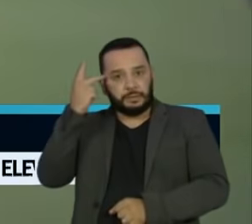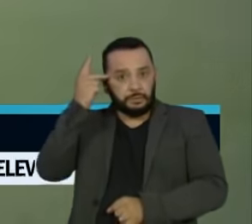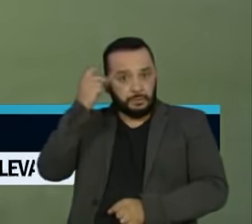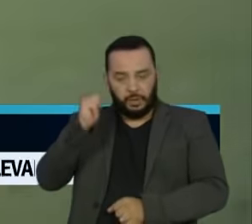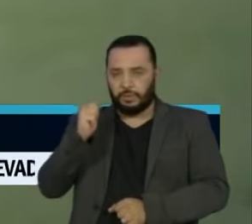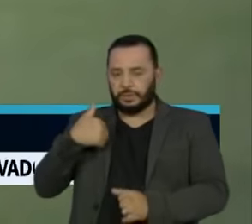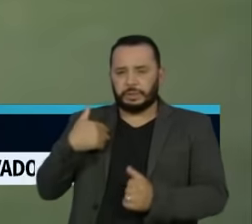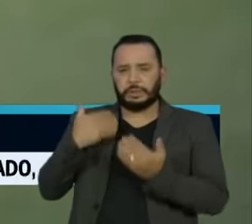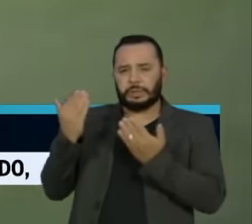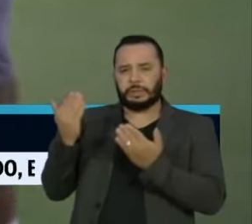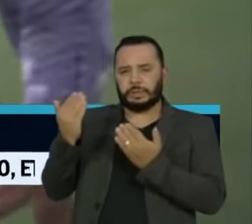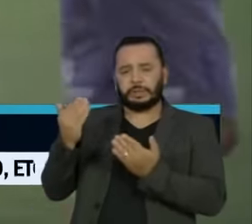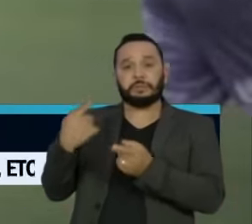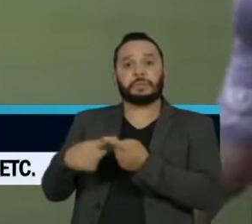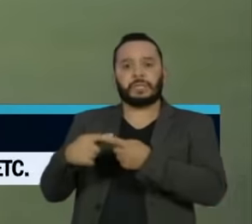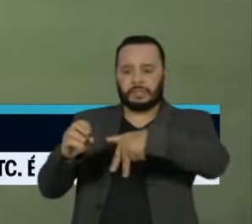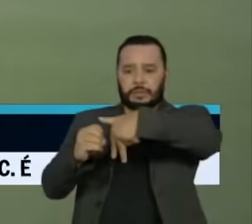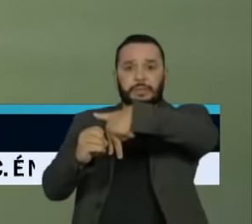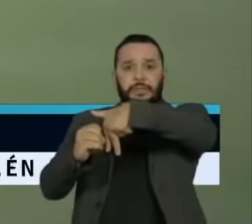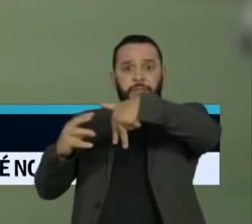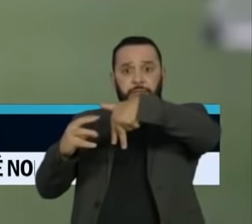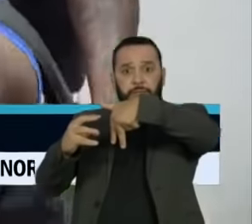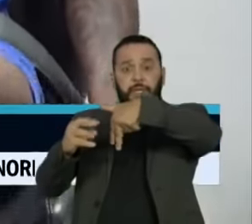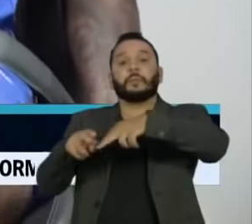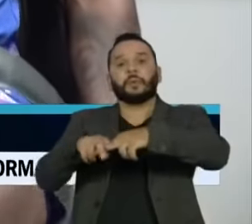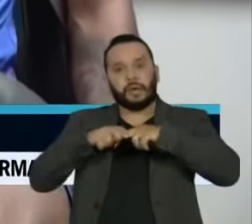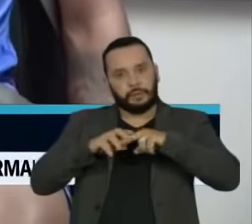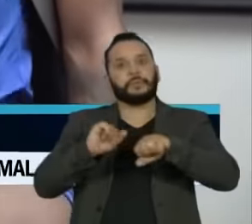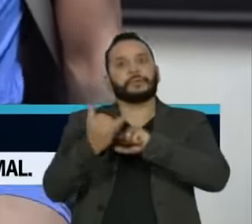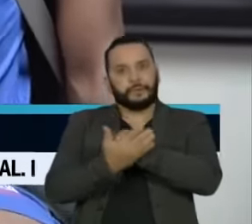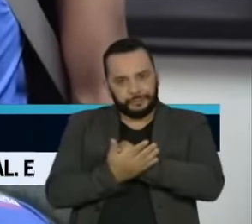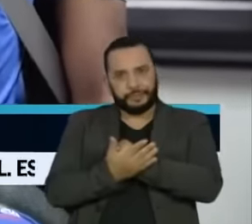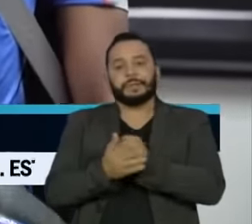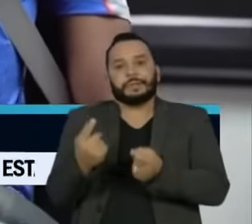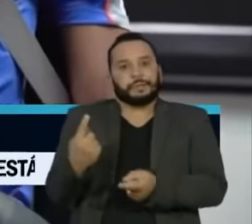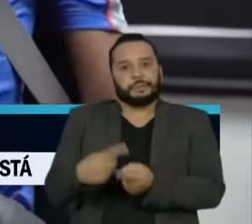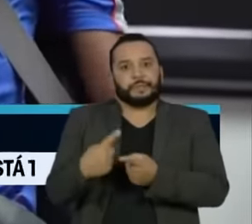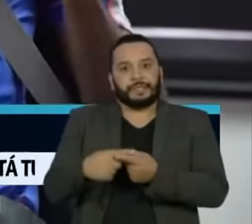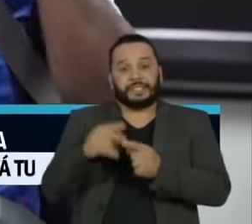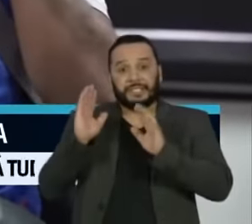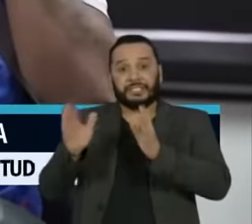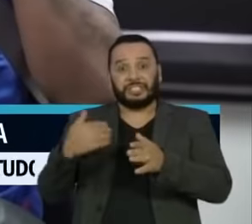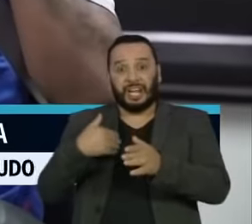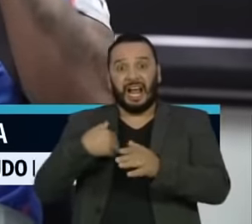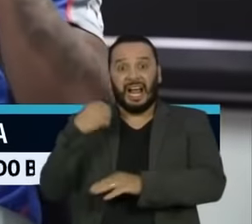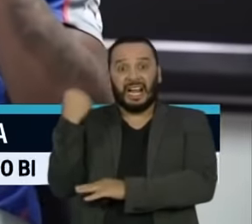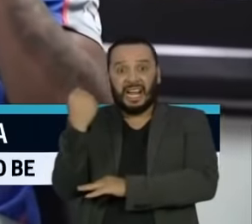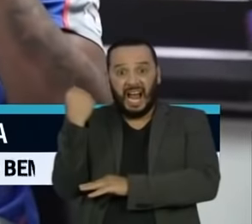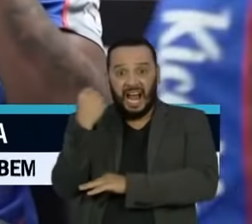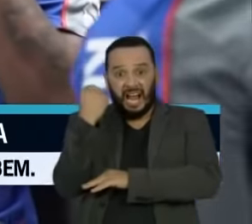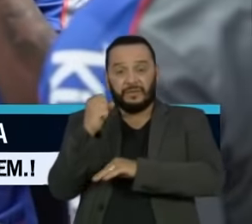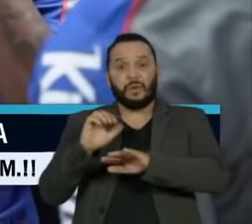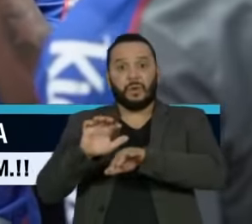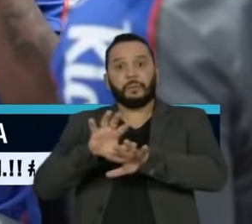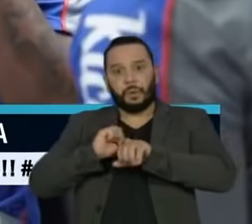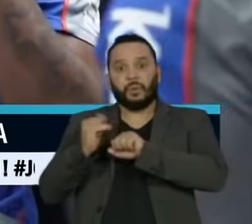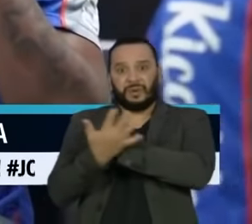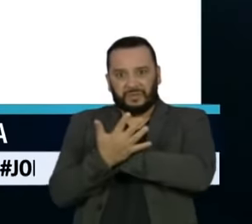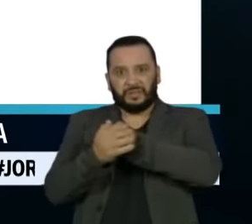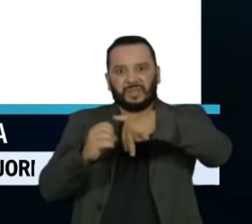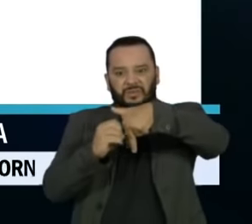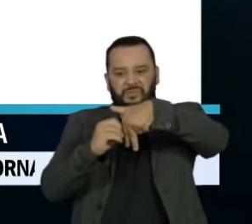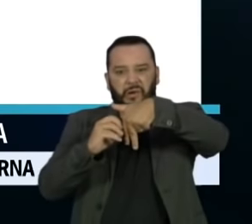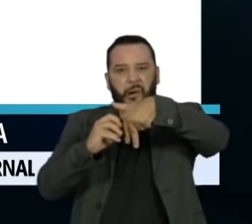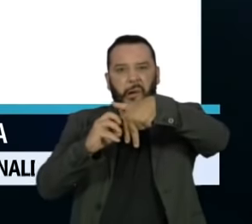suspeita de que a trombose seja uma sequela da Covid-19, que costuma se manifestar na fase aguda da doença, principalmente em casos graves.